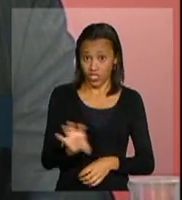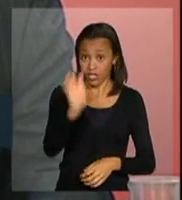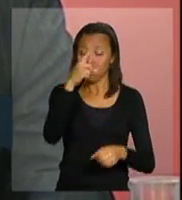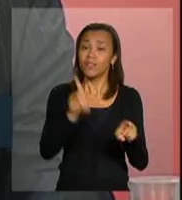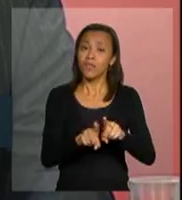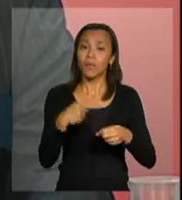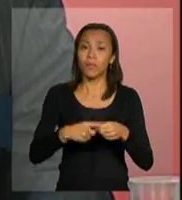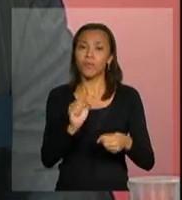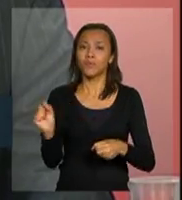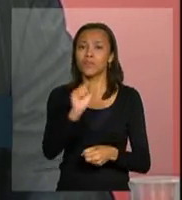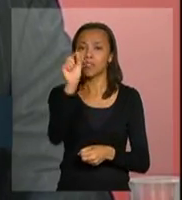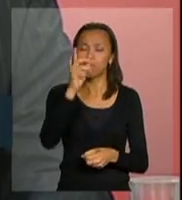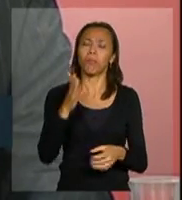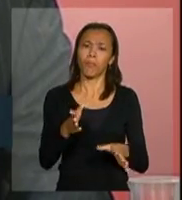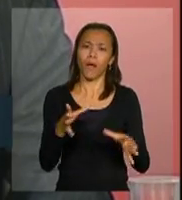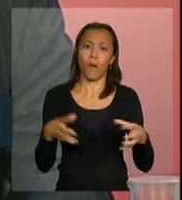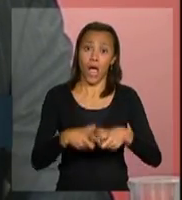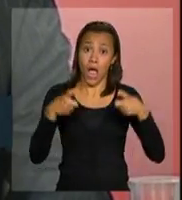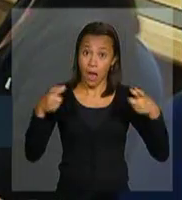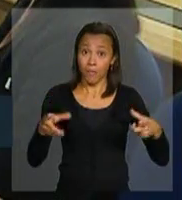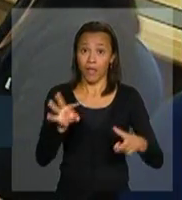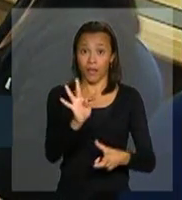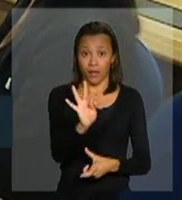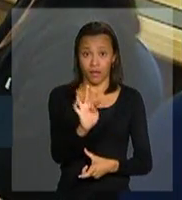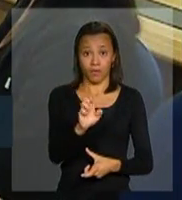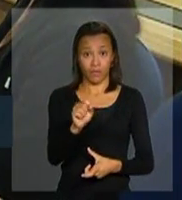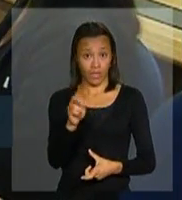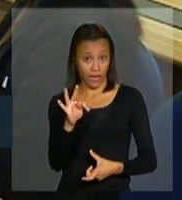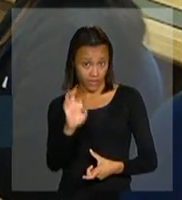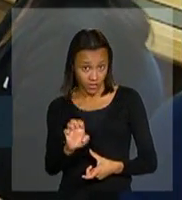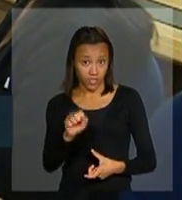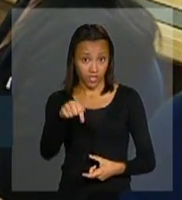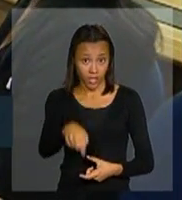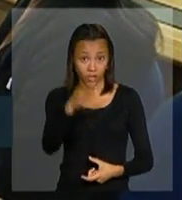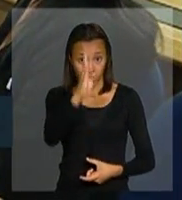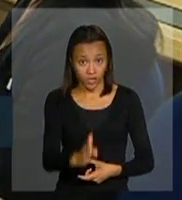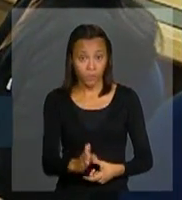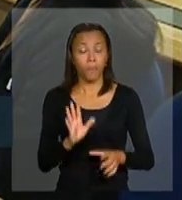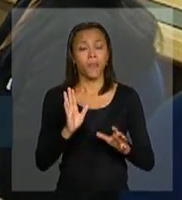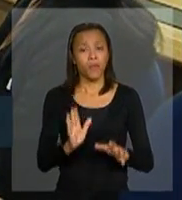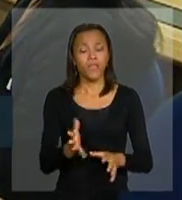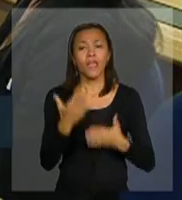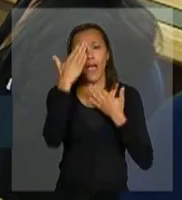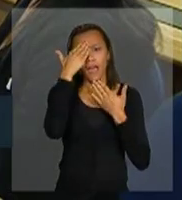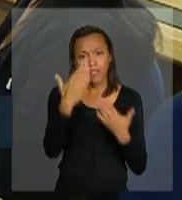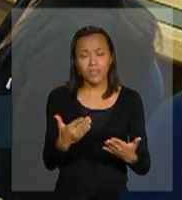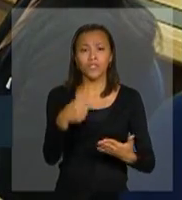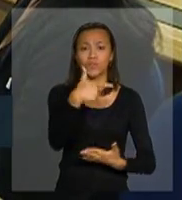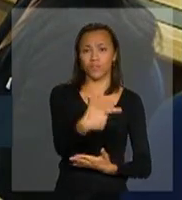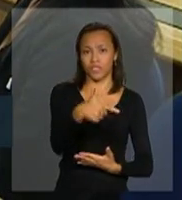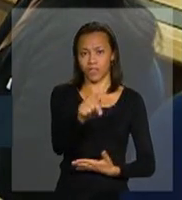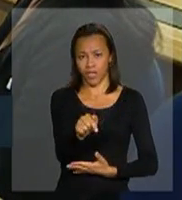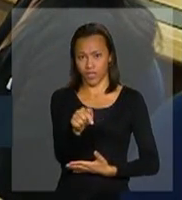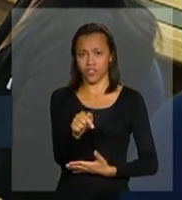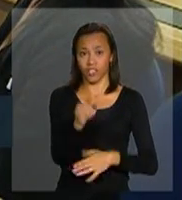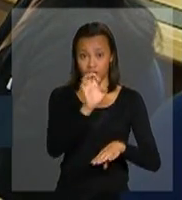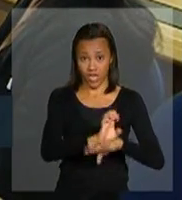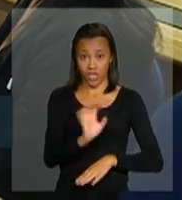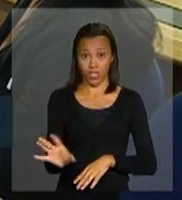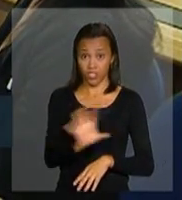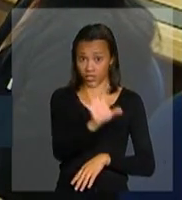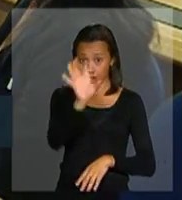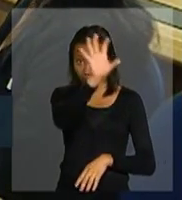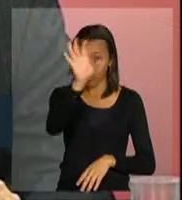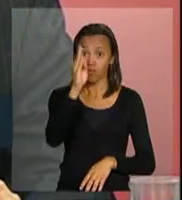de testagem no nosso país. E eu quero agradecer muito. Nós já temos, dos 27 estados, das